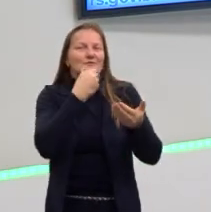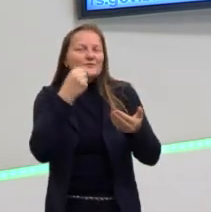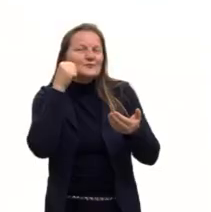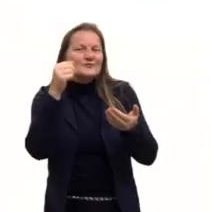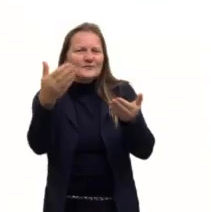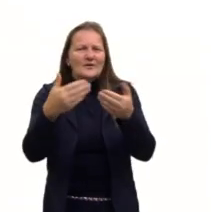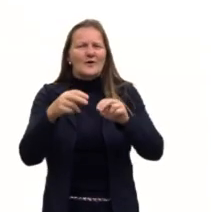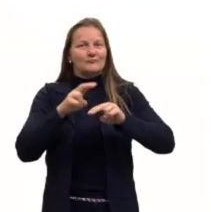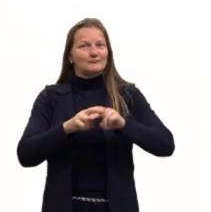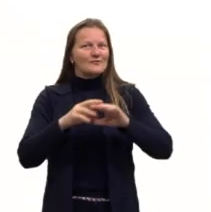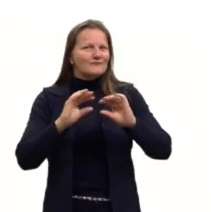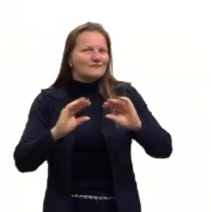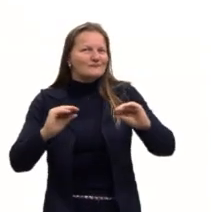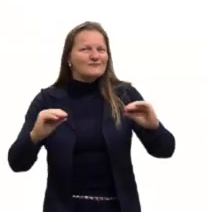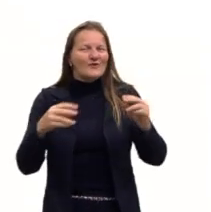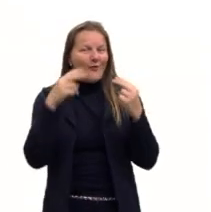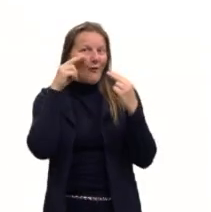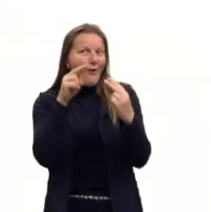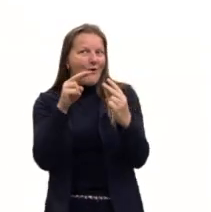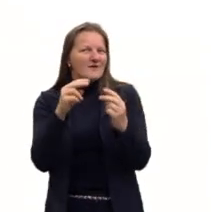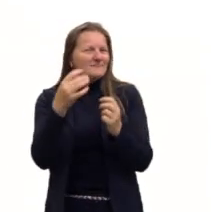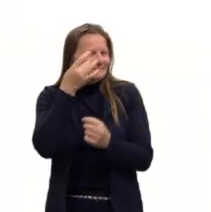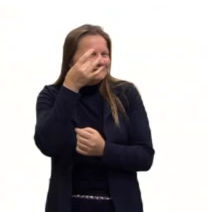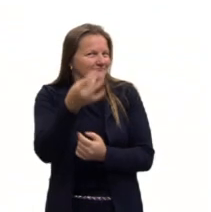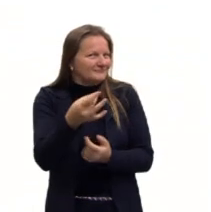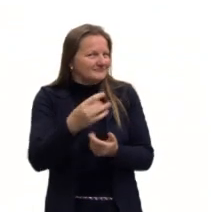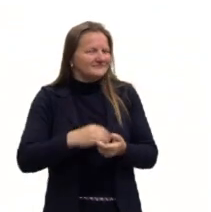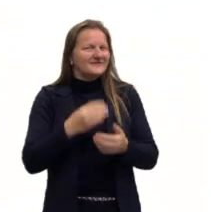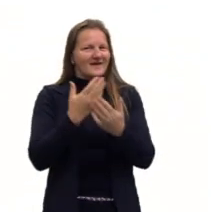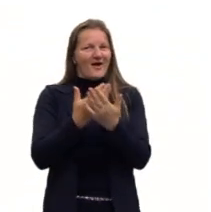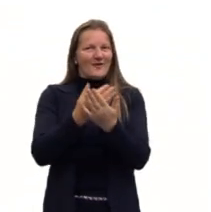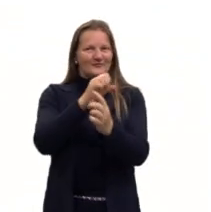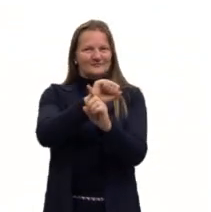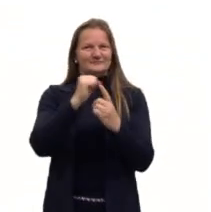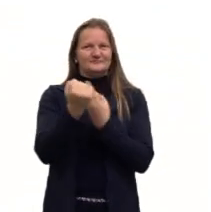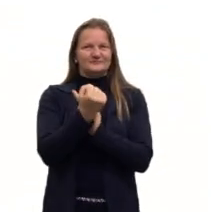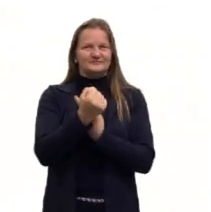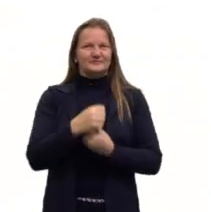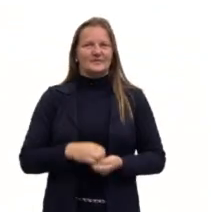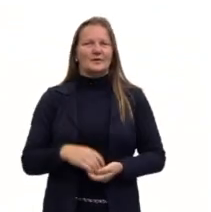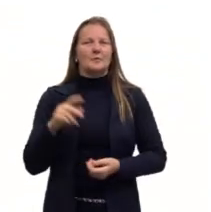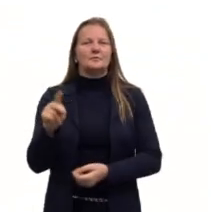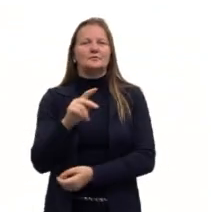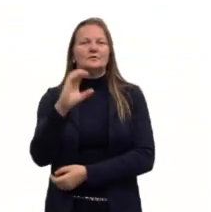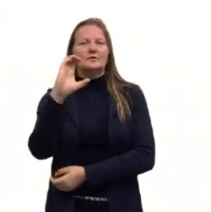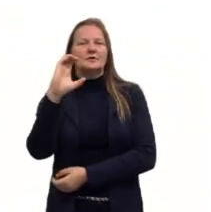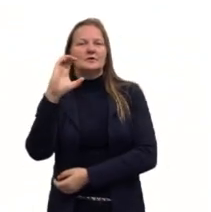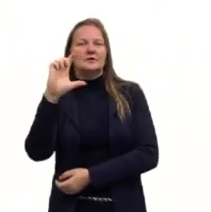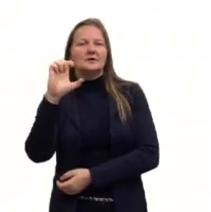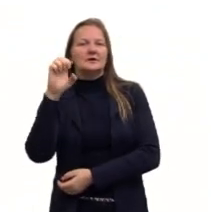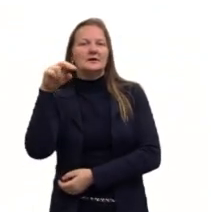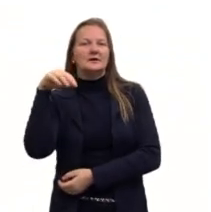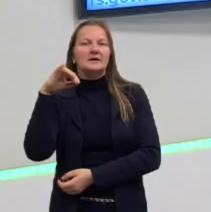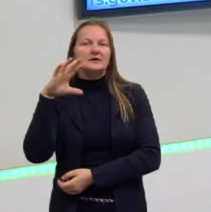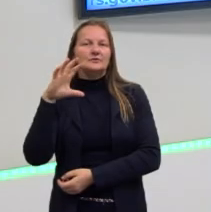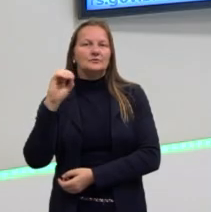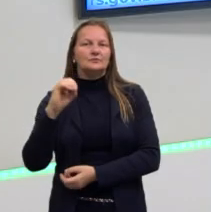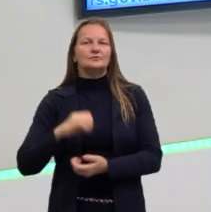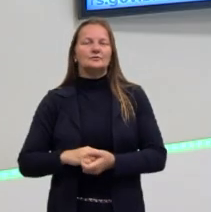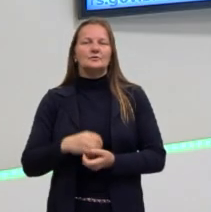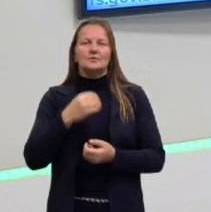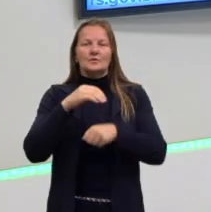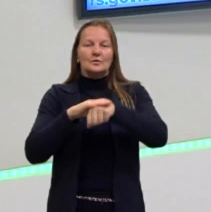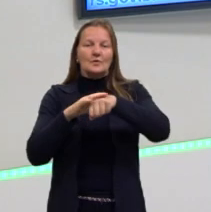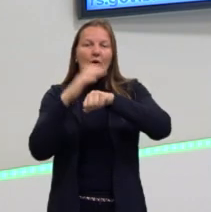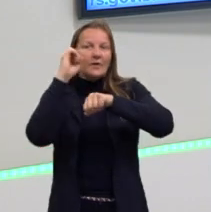acomodem para acompanhar essa aula de sociologia, ok? Eu sou o professor Kleine Vianney Mazoneto, sou um sujeito de